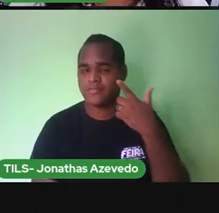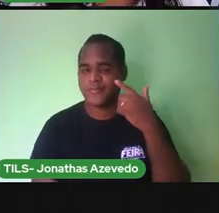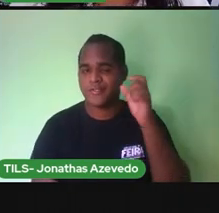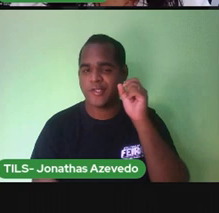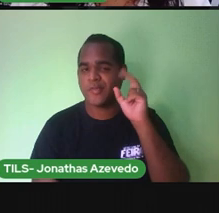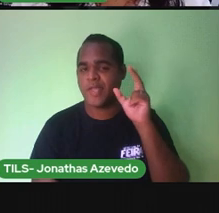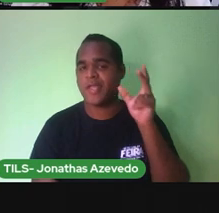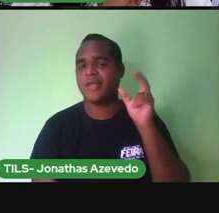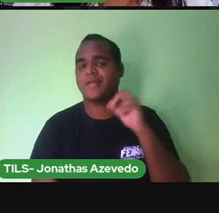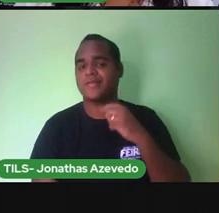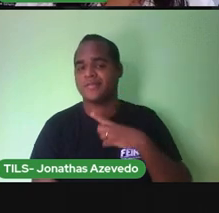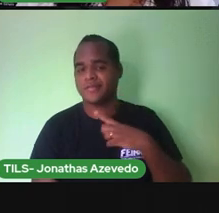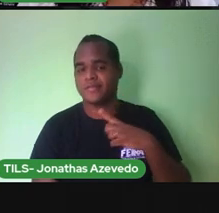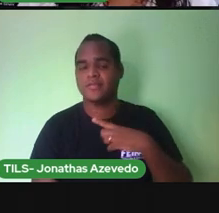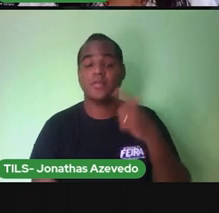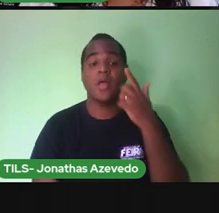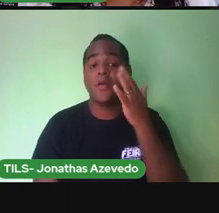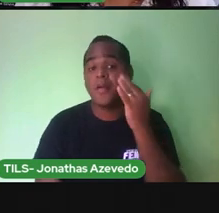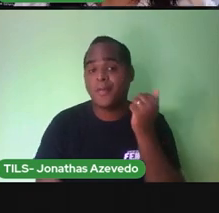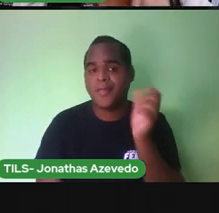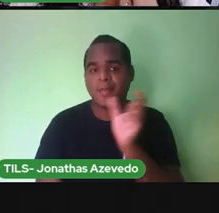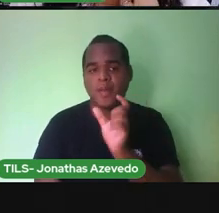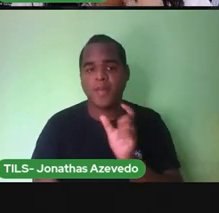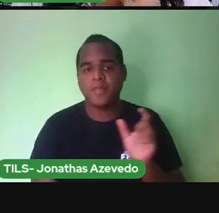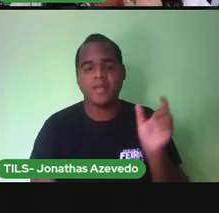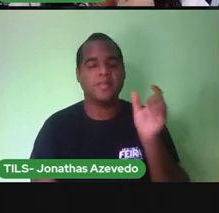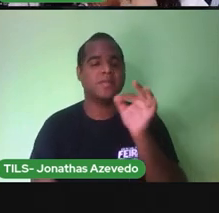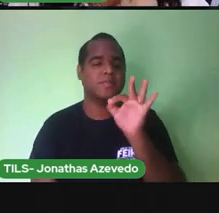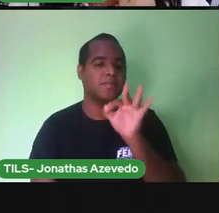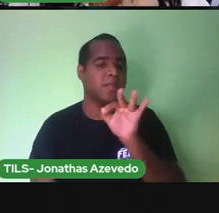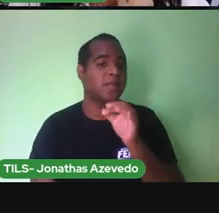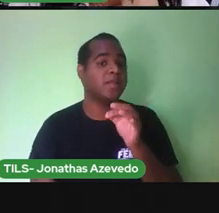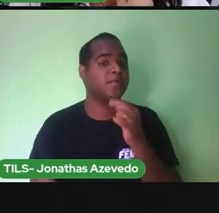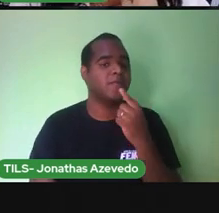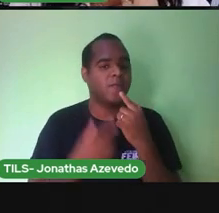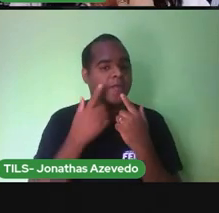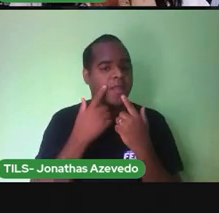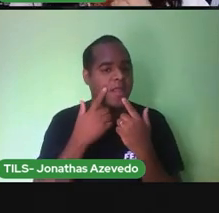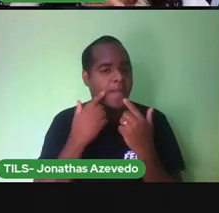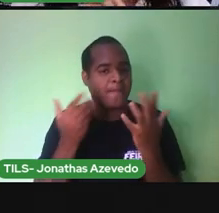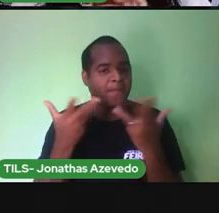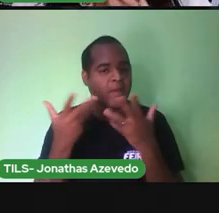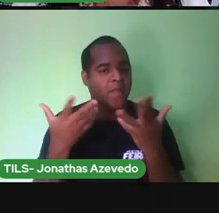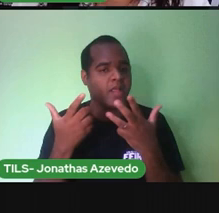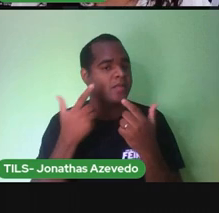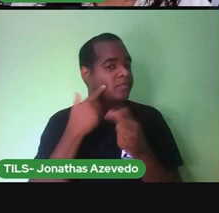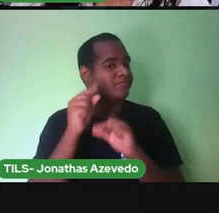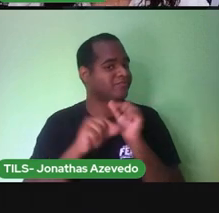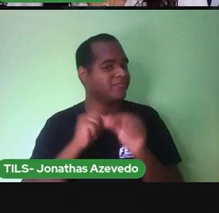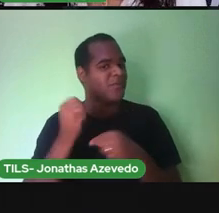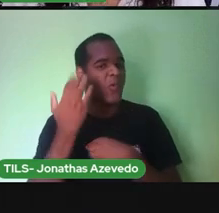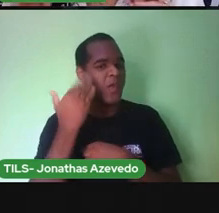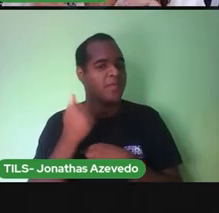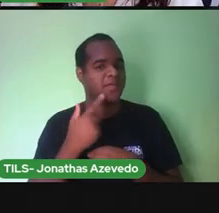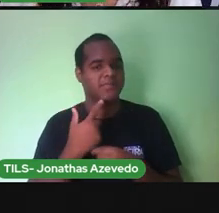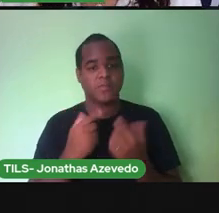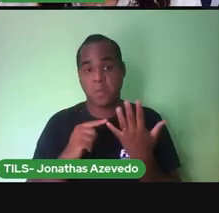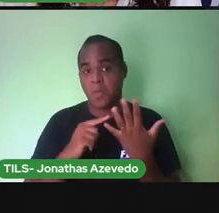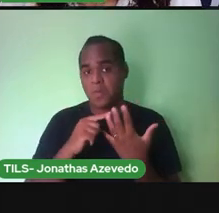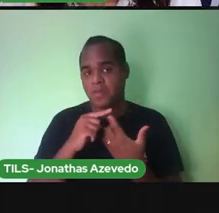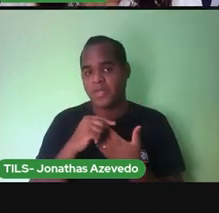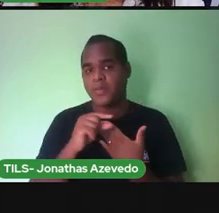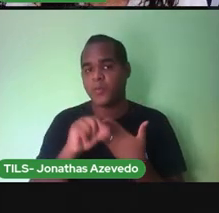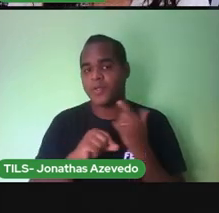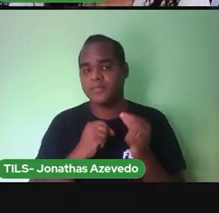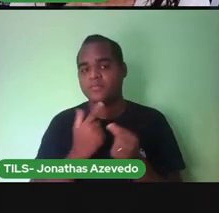E já estão sabendo Separar as palavras Bem direitinhas Usando a técnica Do dedinho Na ponta do queixo Isso é muito bom A gente só não